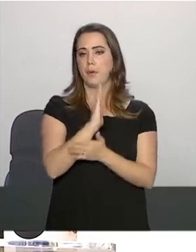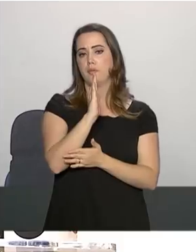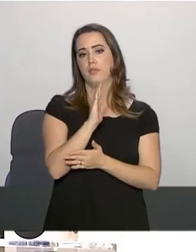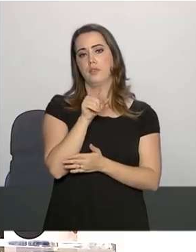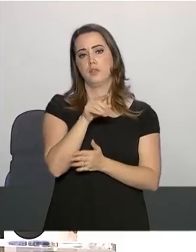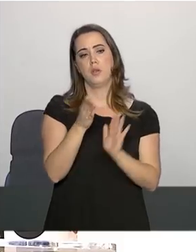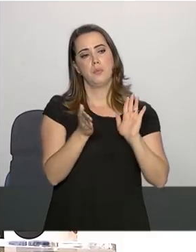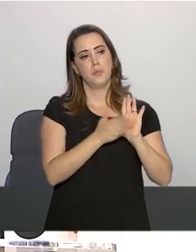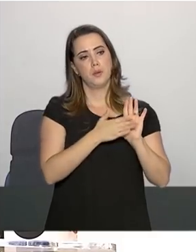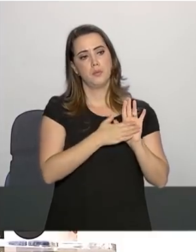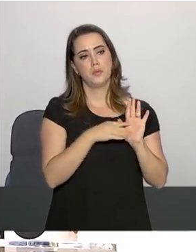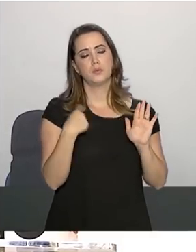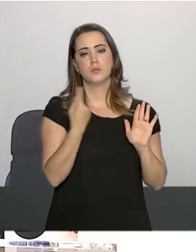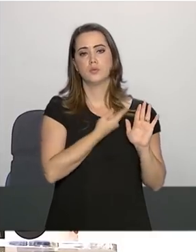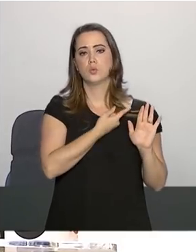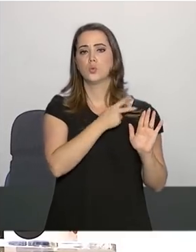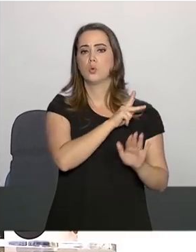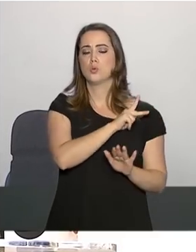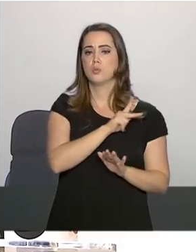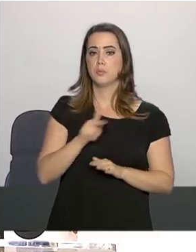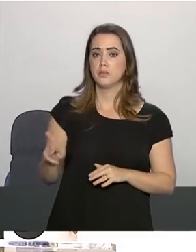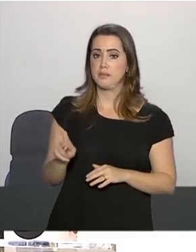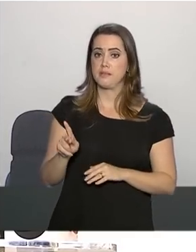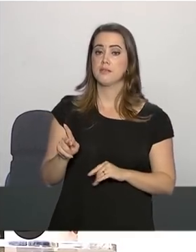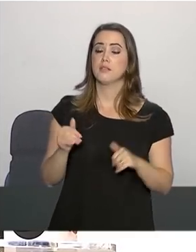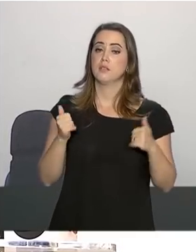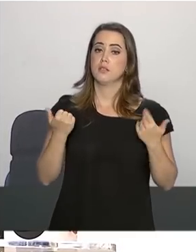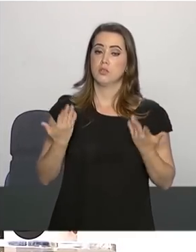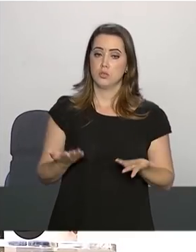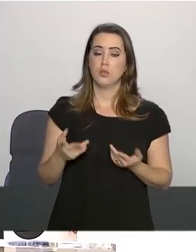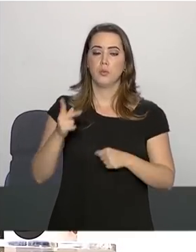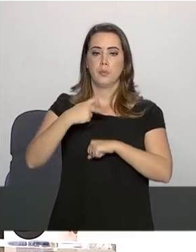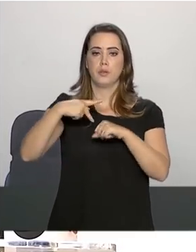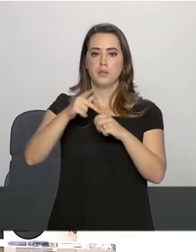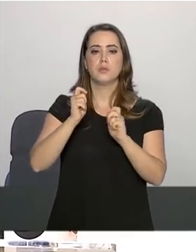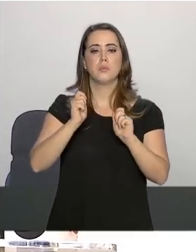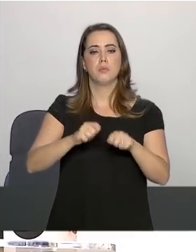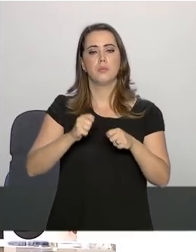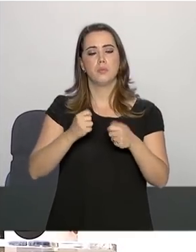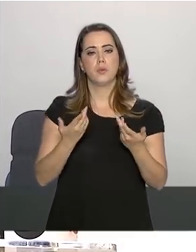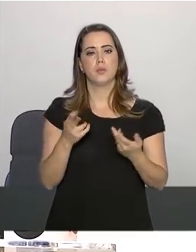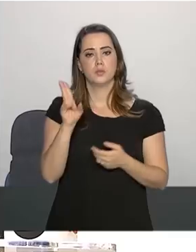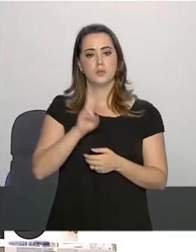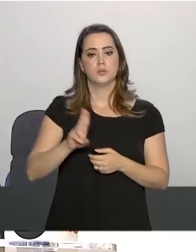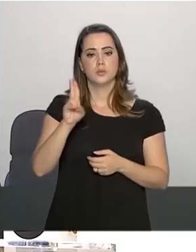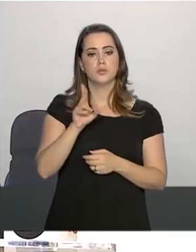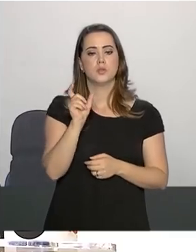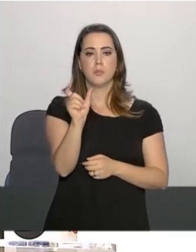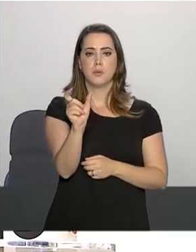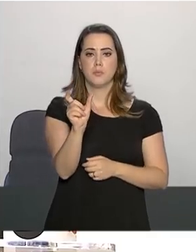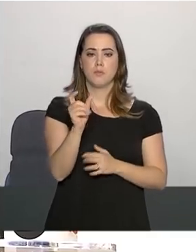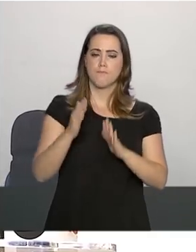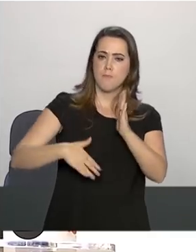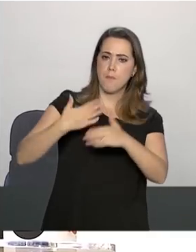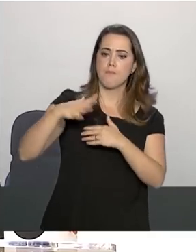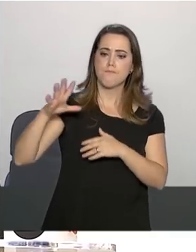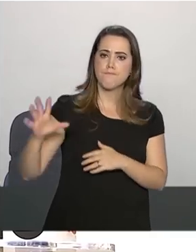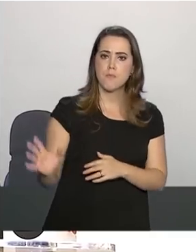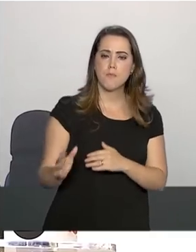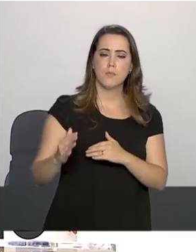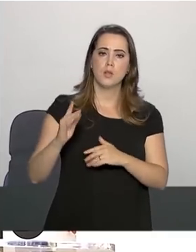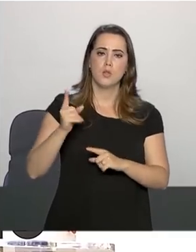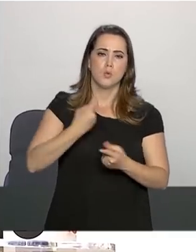a proposta do nosso presidente e, com isso, o país possa, eu uso sempre essa palavra, alavancar-se